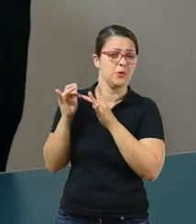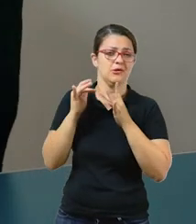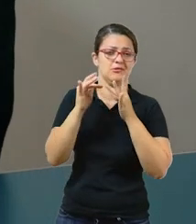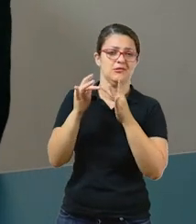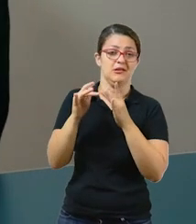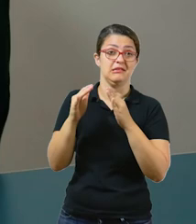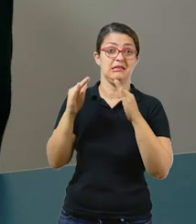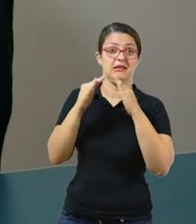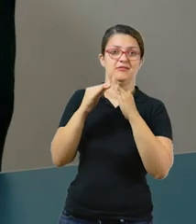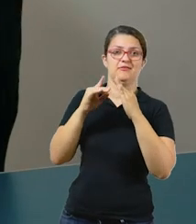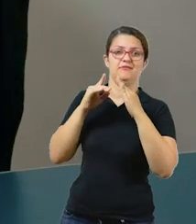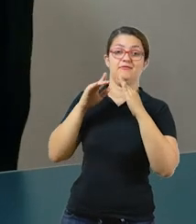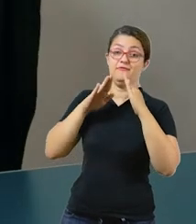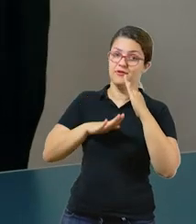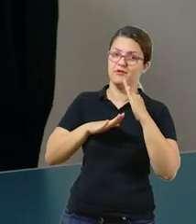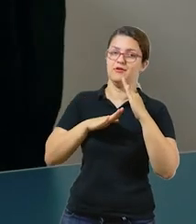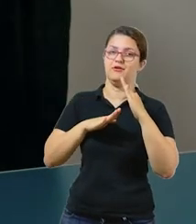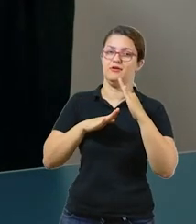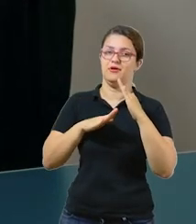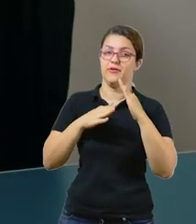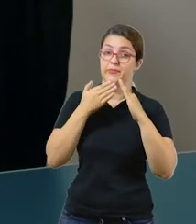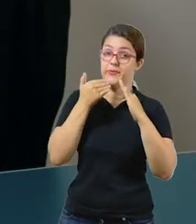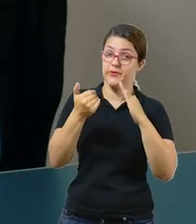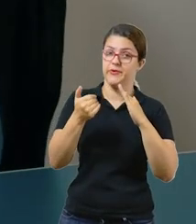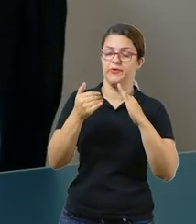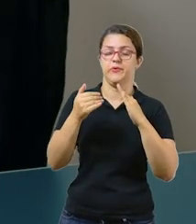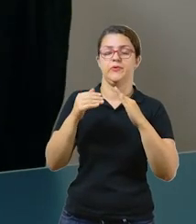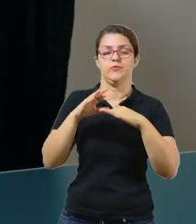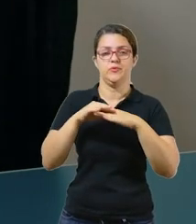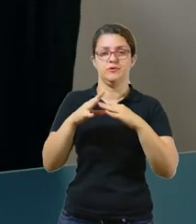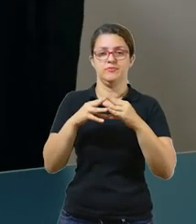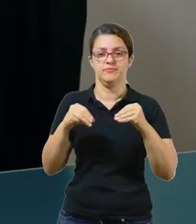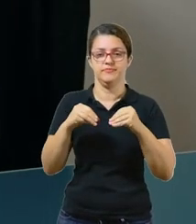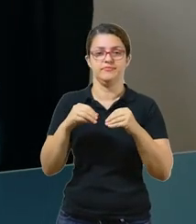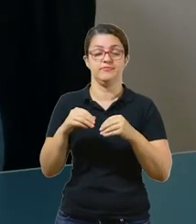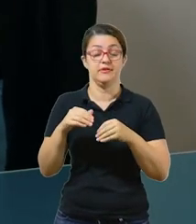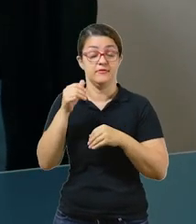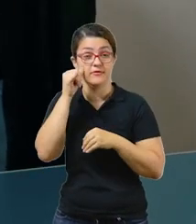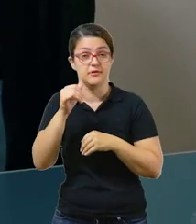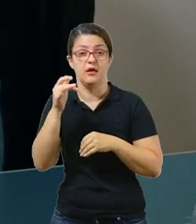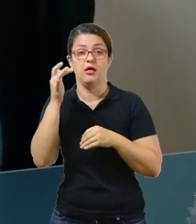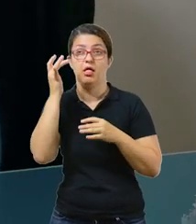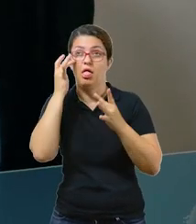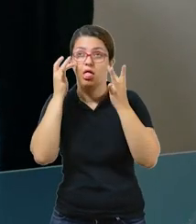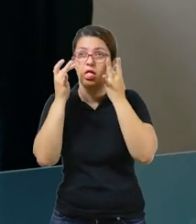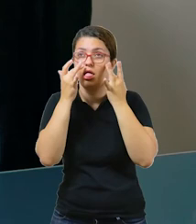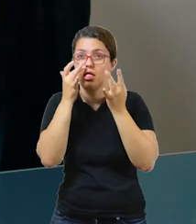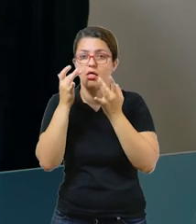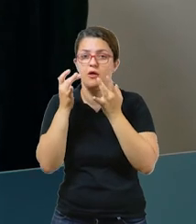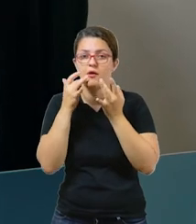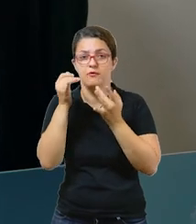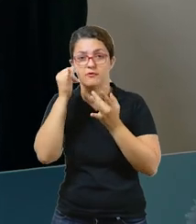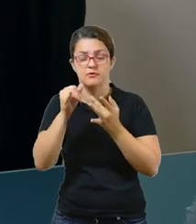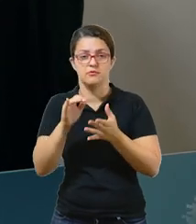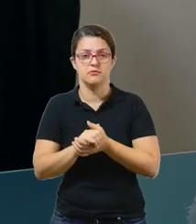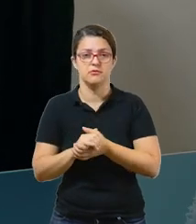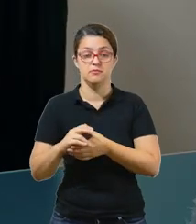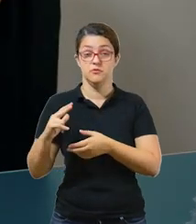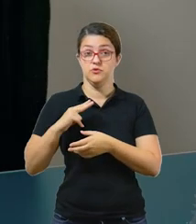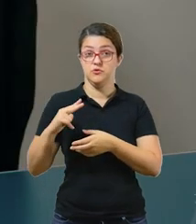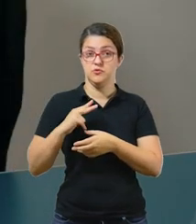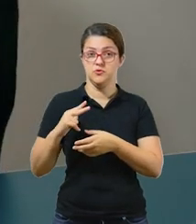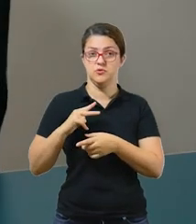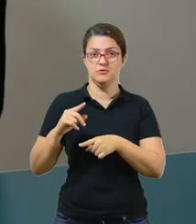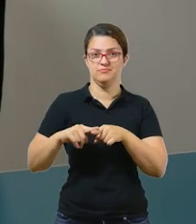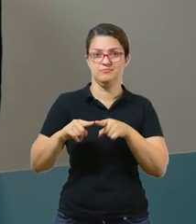fique em casa até melhorar. Evite tocar nos olhos, nariz e boca. E não compartilhe objetos de uso pessoal, como